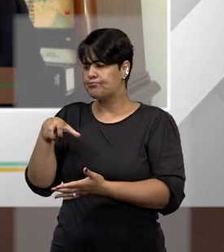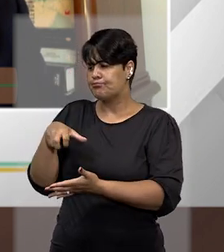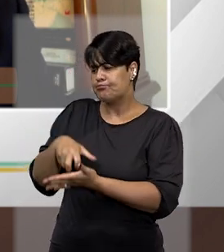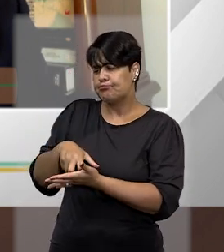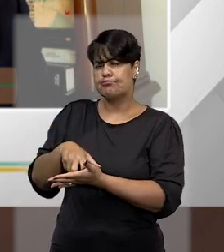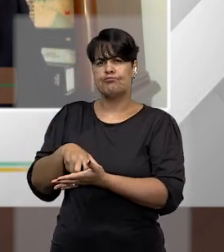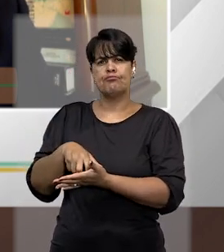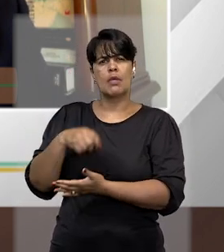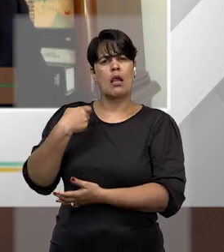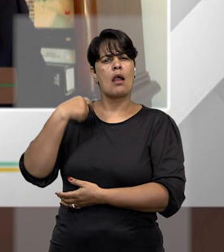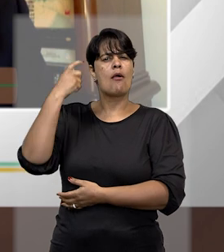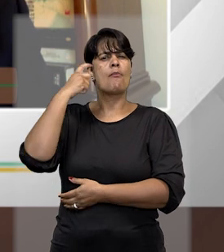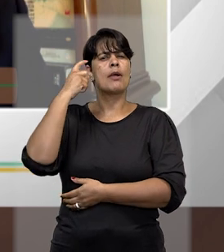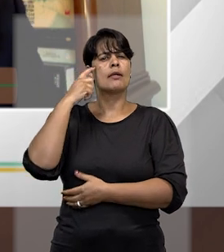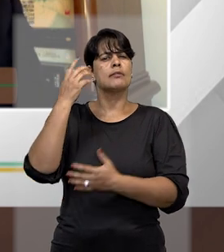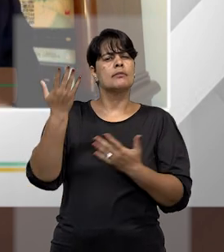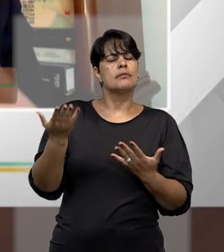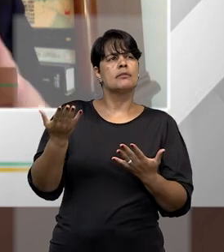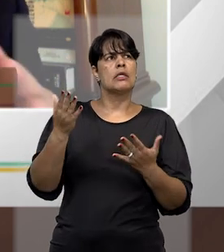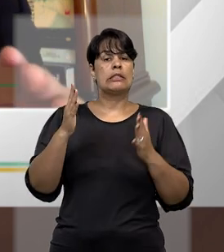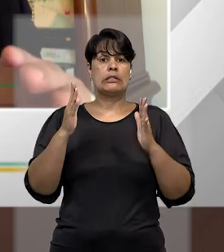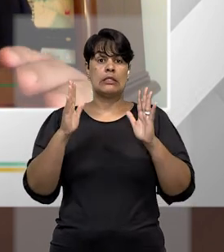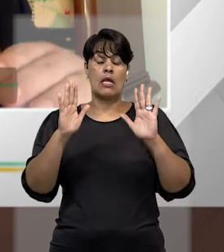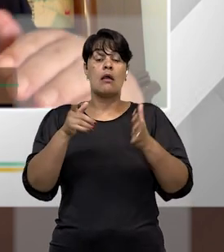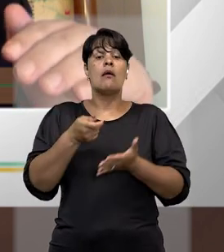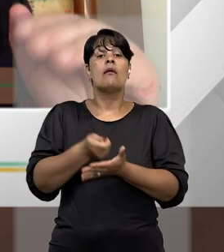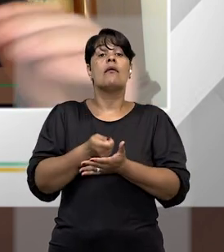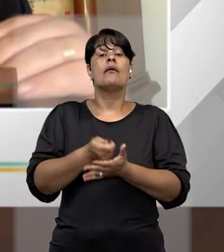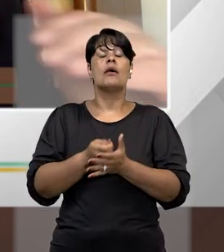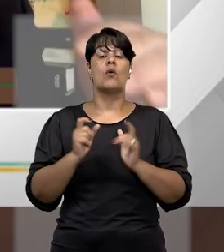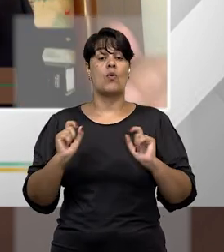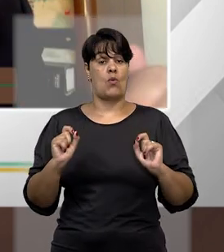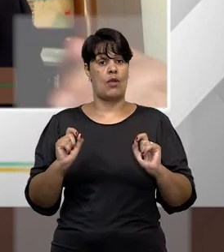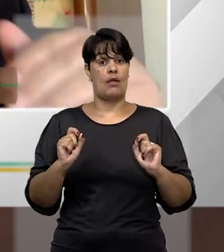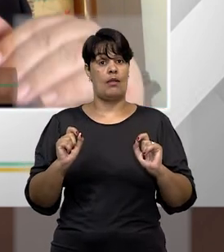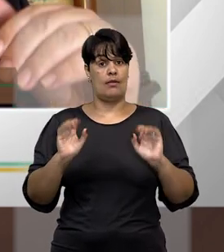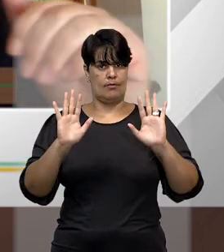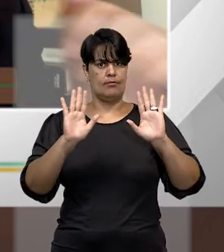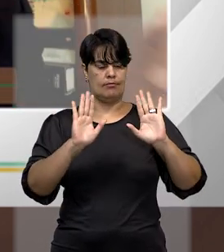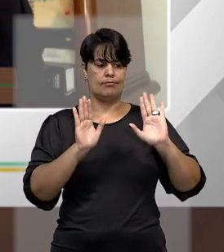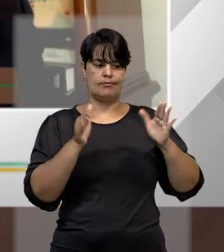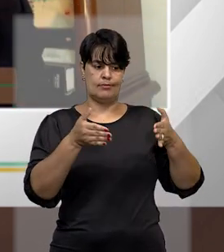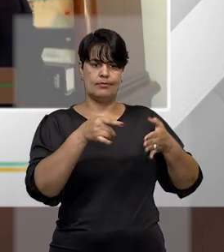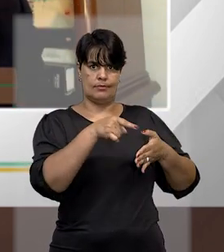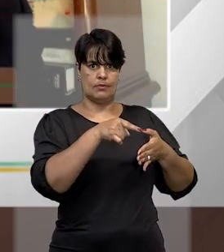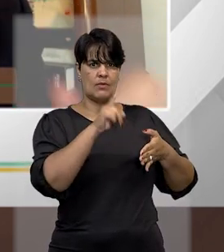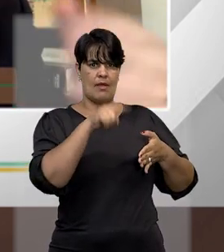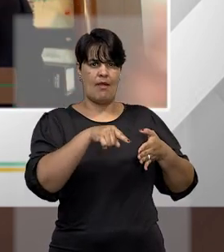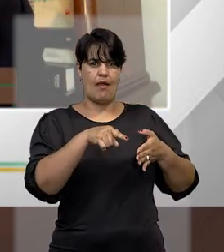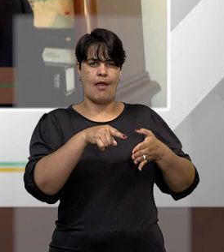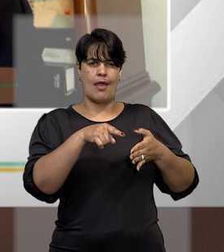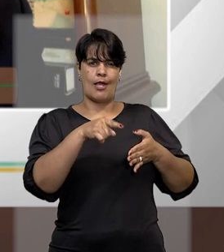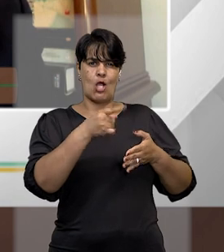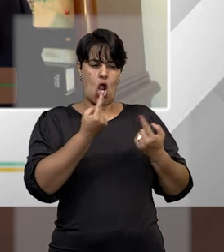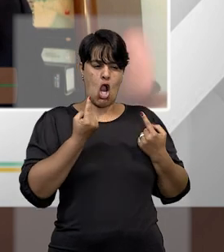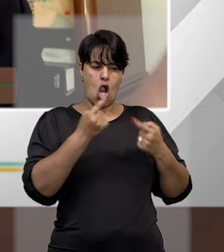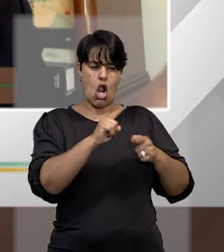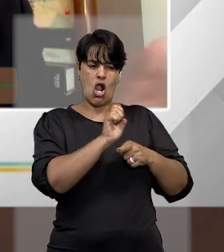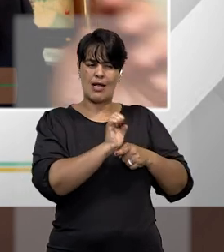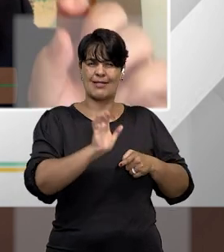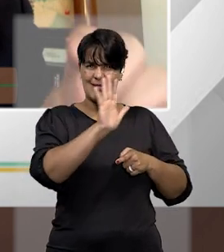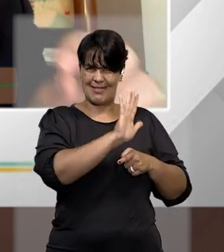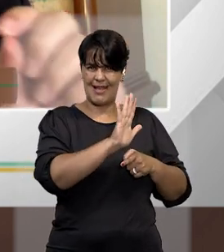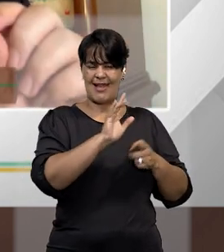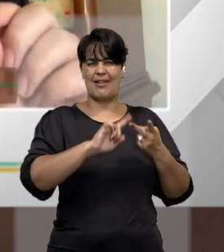emprego de atos de... Estou falando pelo menos na parte de golpe de Estado, na parte de violência política,